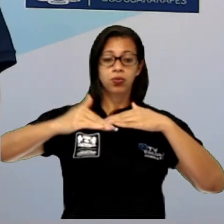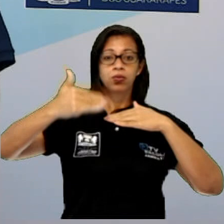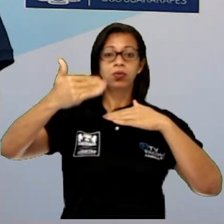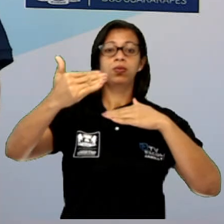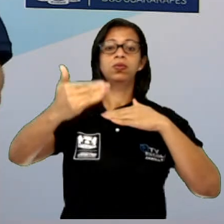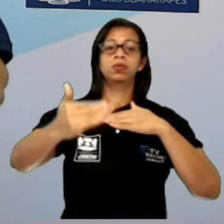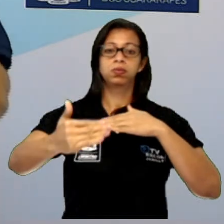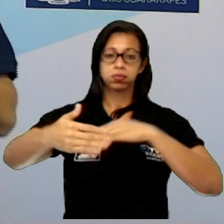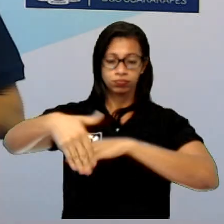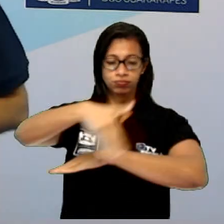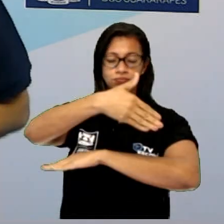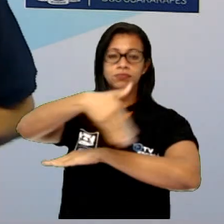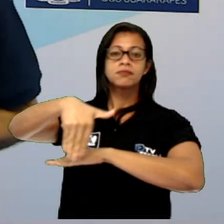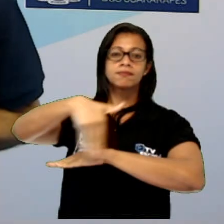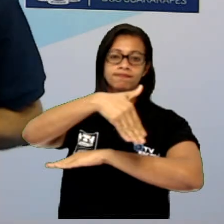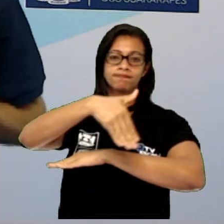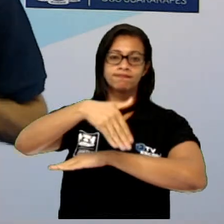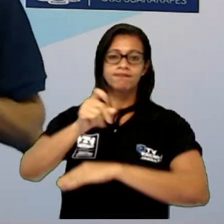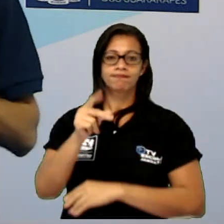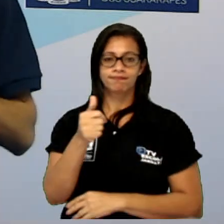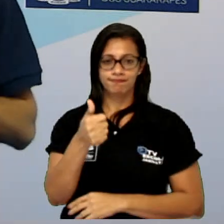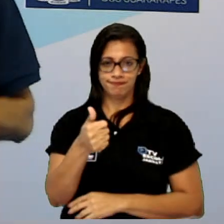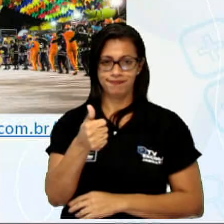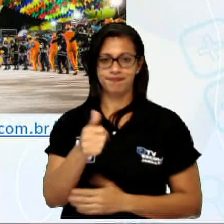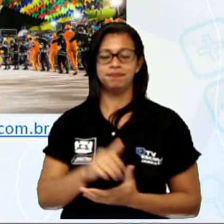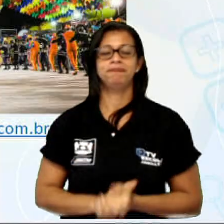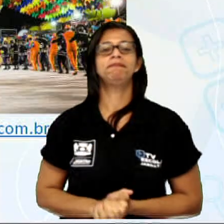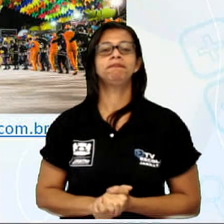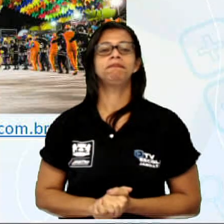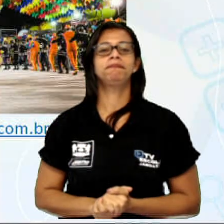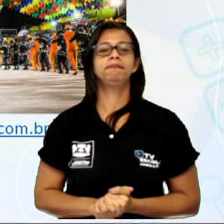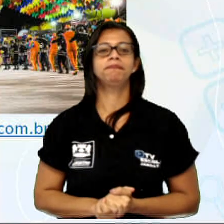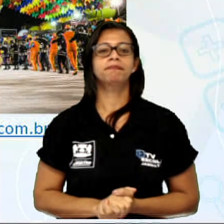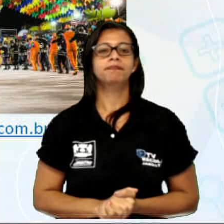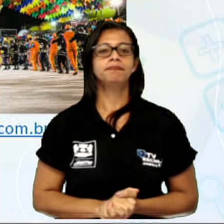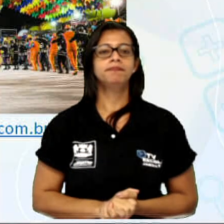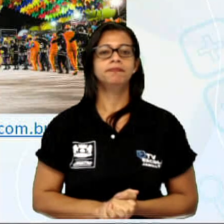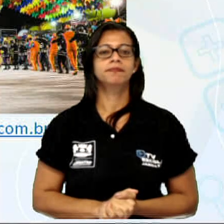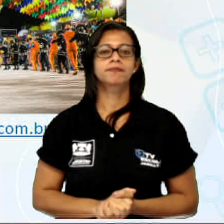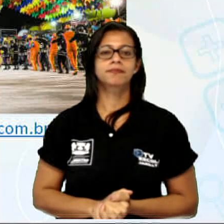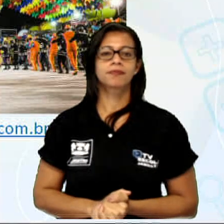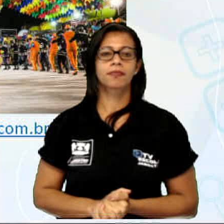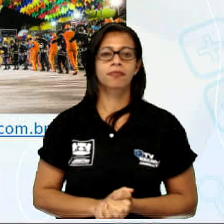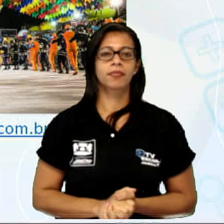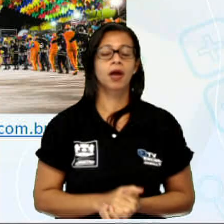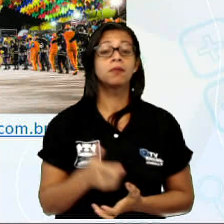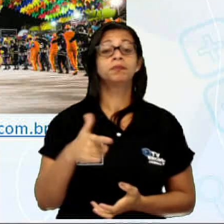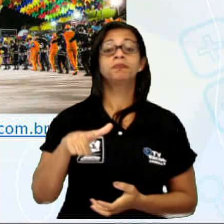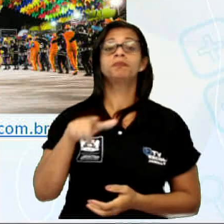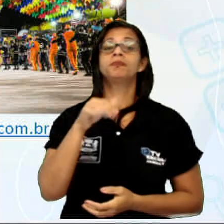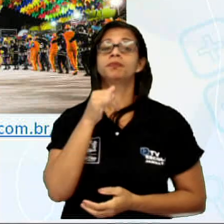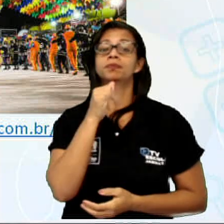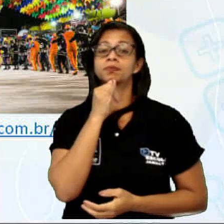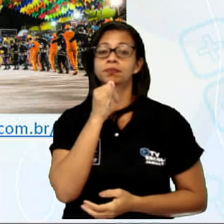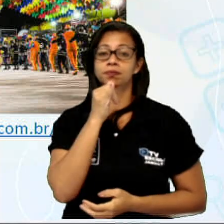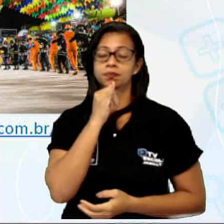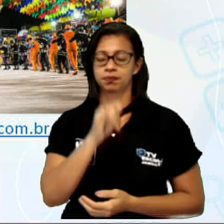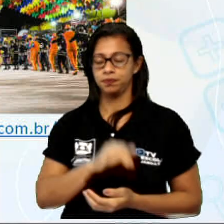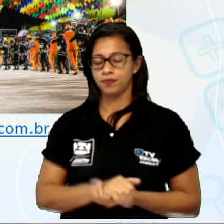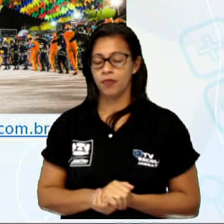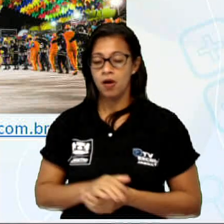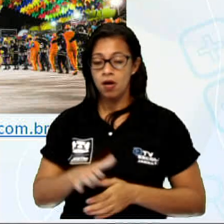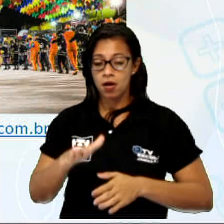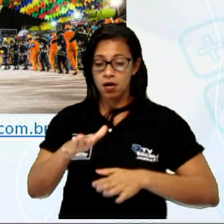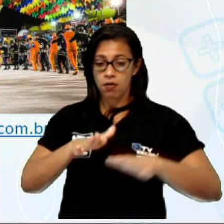tá bom? Vamos para um outro exemplo? Vamos lá? Bom, tremor de terra, gente. Tremor de terra